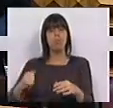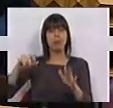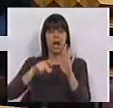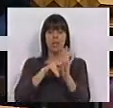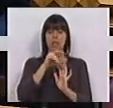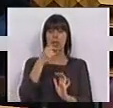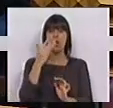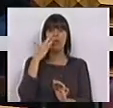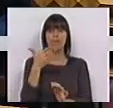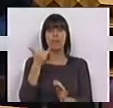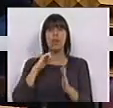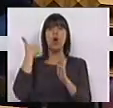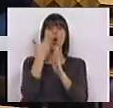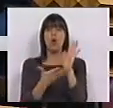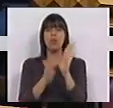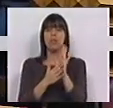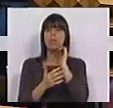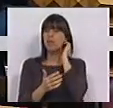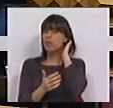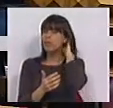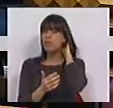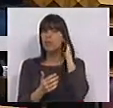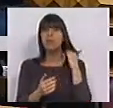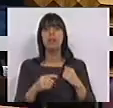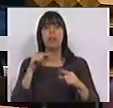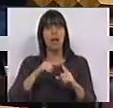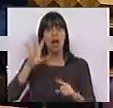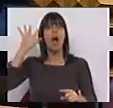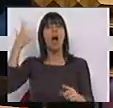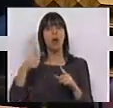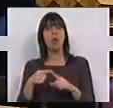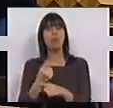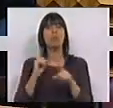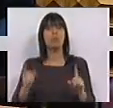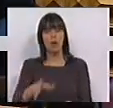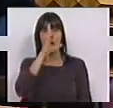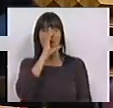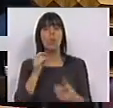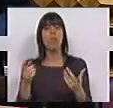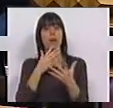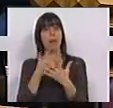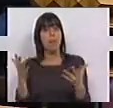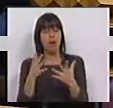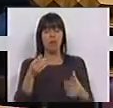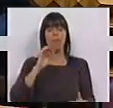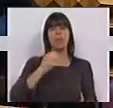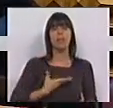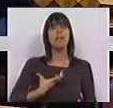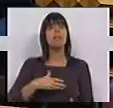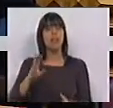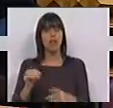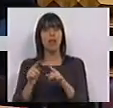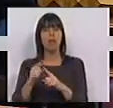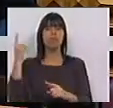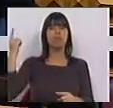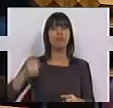32 nº 12 da Constituição. E isto aconteceu porque o Governo e a maioria PSD e a CDS